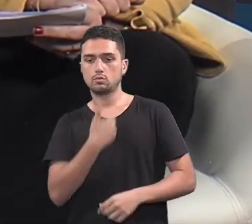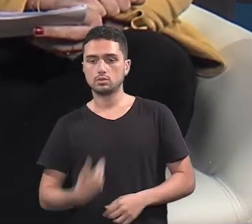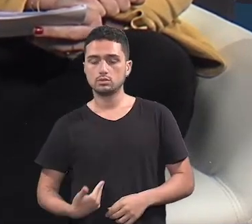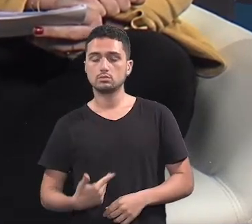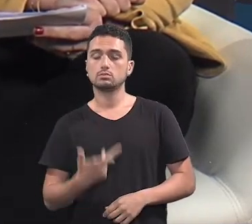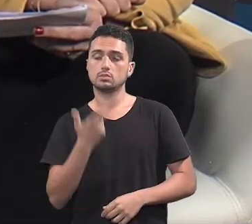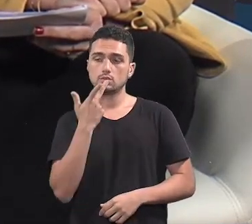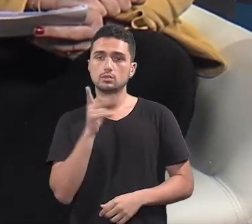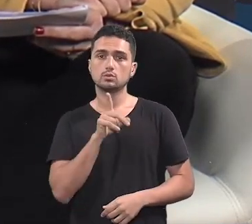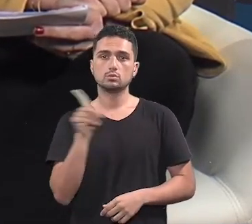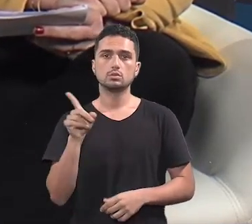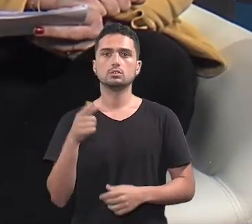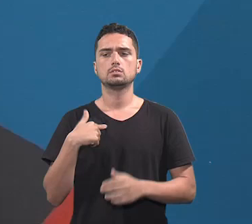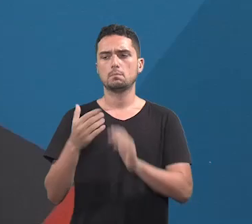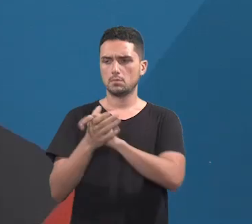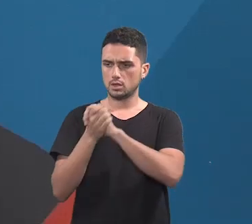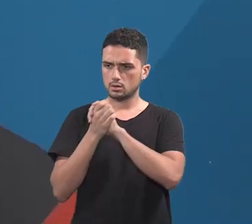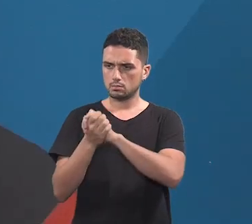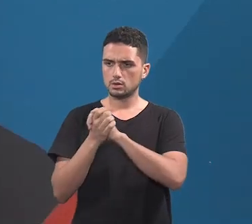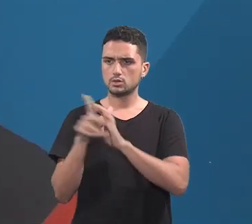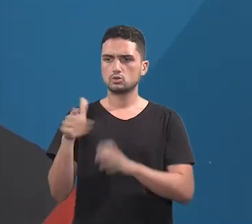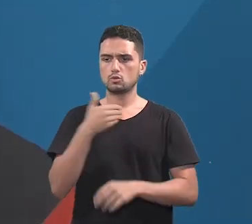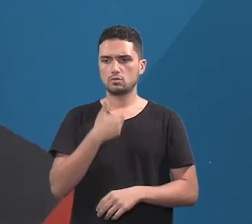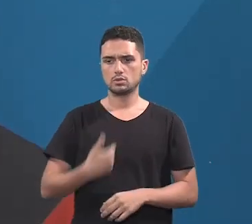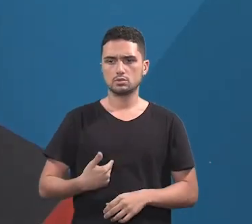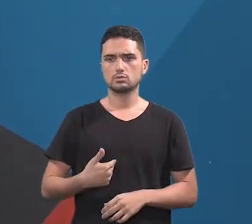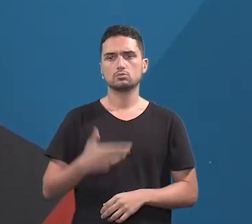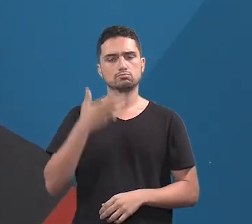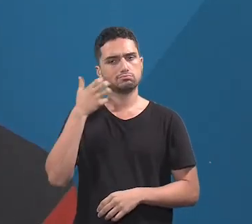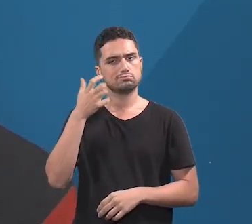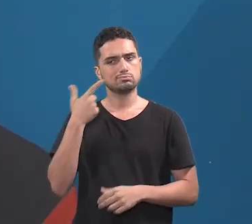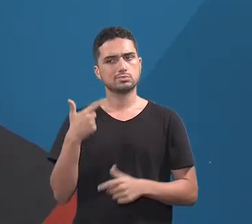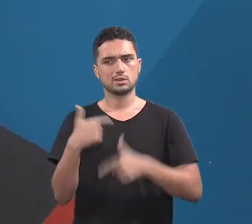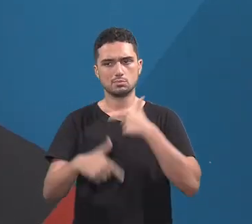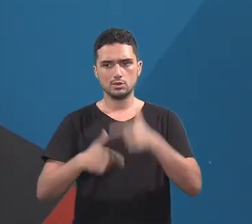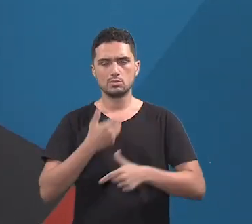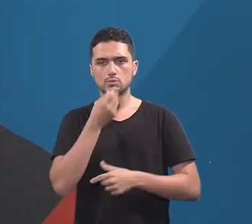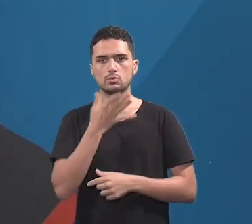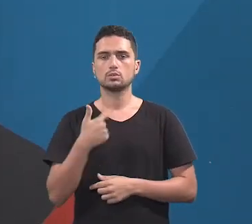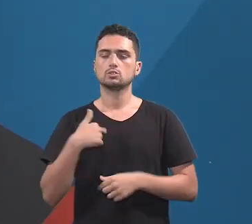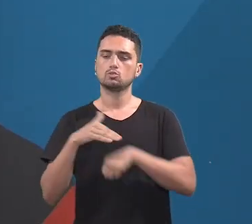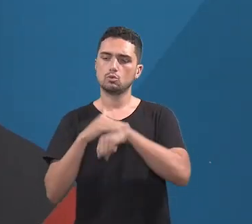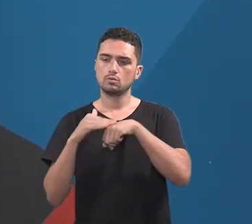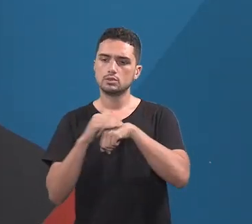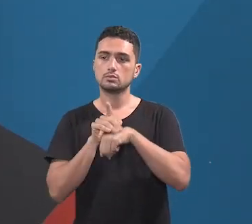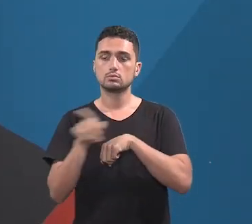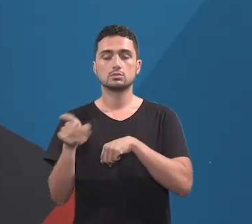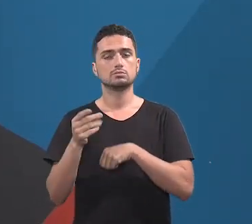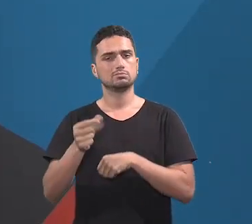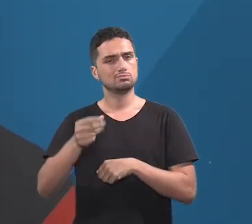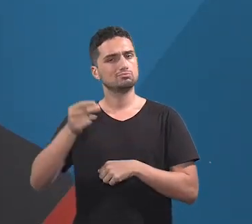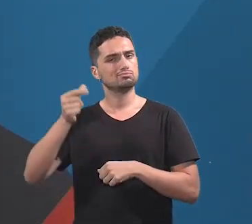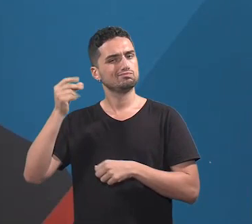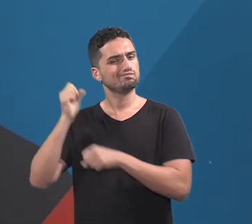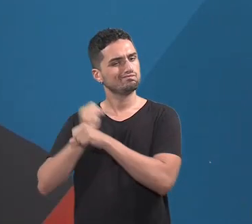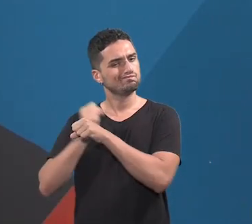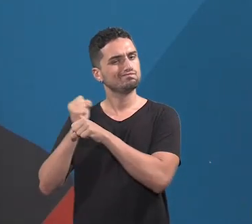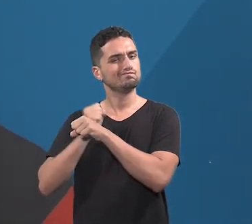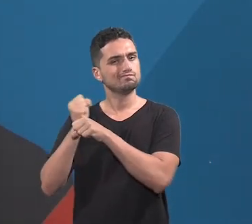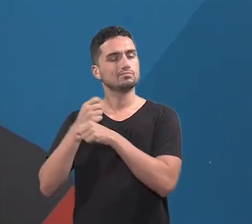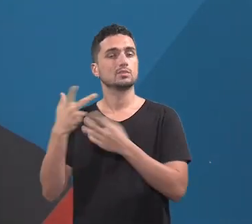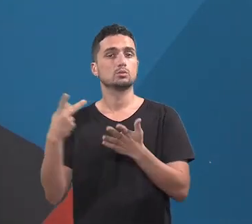falado com ele muito, que meus parabéns ao governador que está fazendo um trabalho maravilhoso, mas eu tenho falado com o governador que durante muito tempo